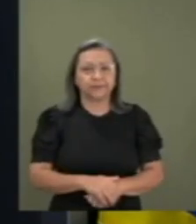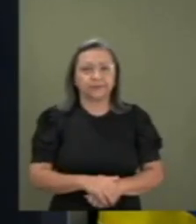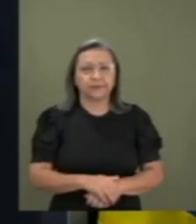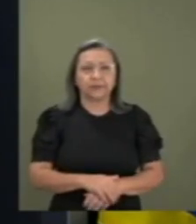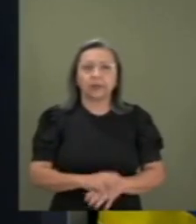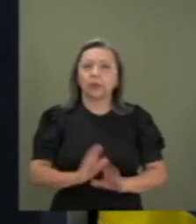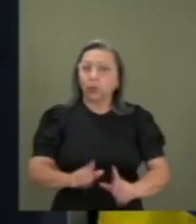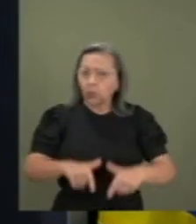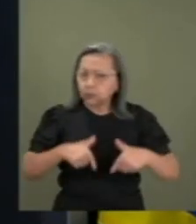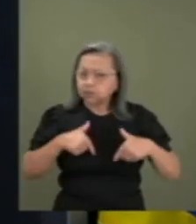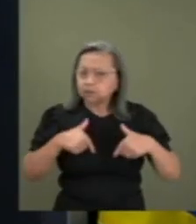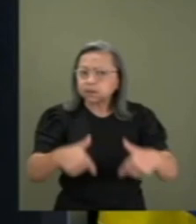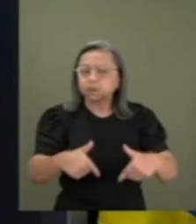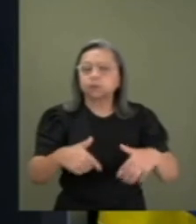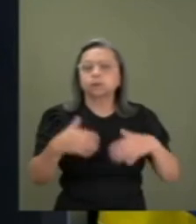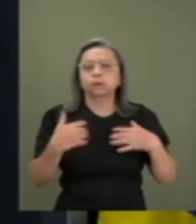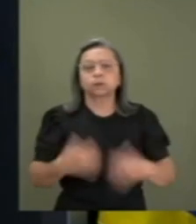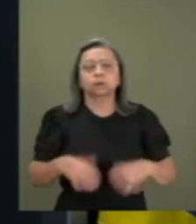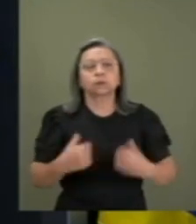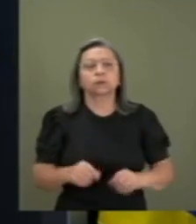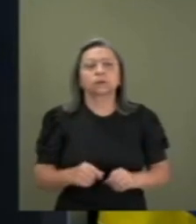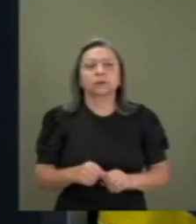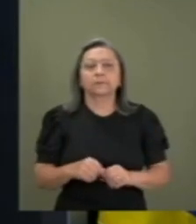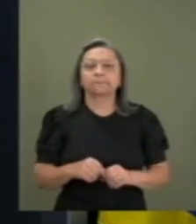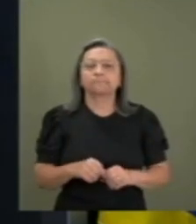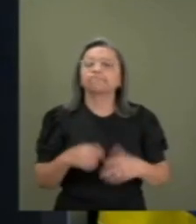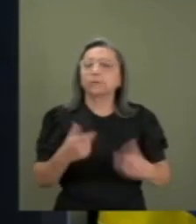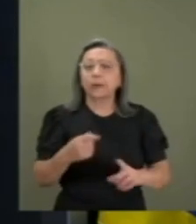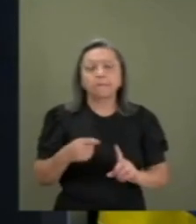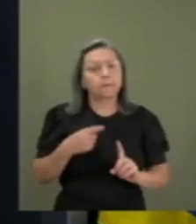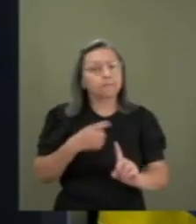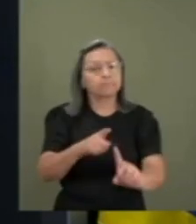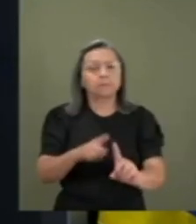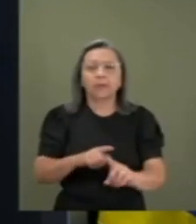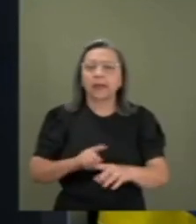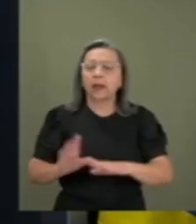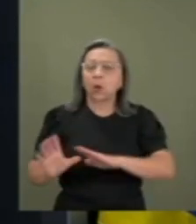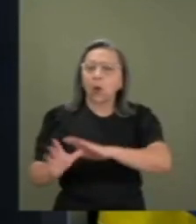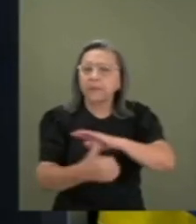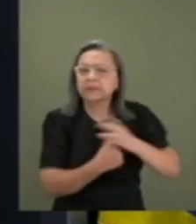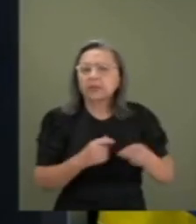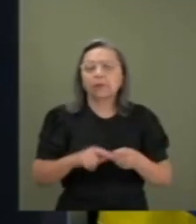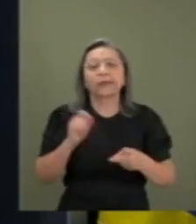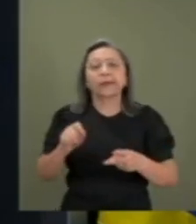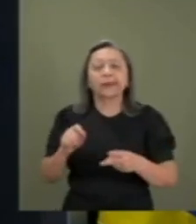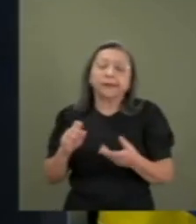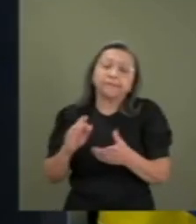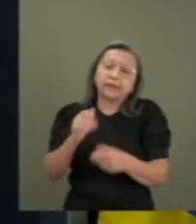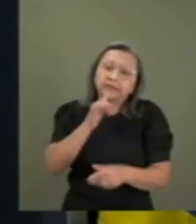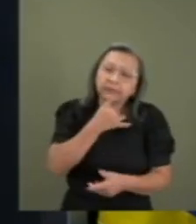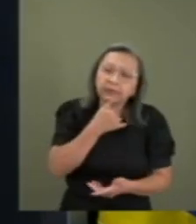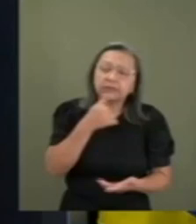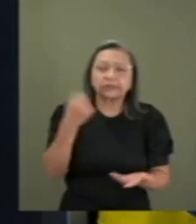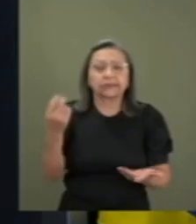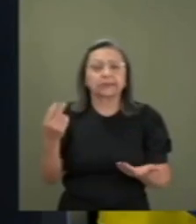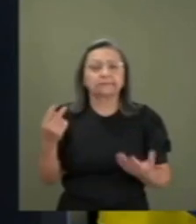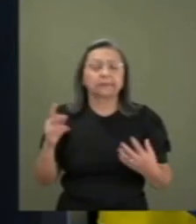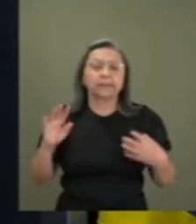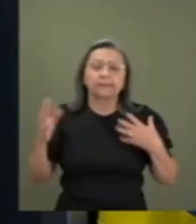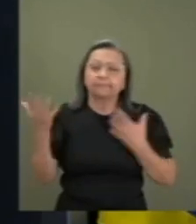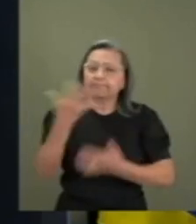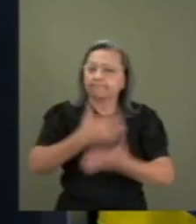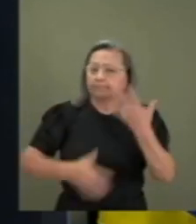no enfrentamento à chaga da impunidade, da corrupção, que deixa a nossa pátria de joelhos